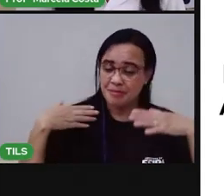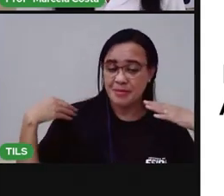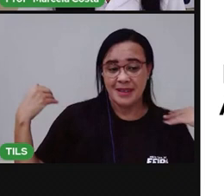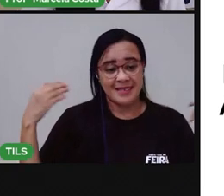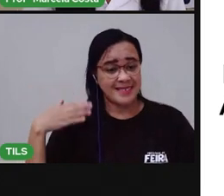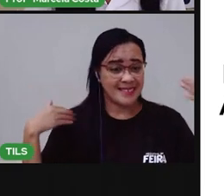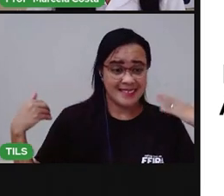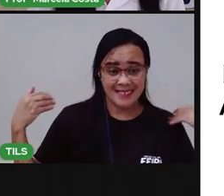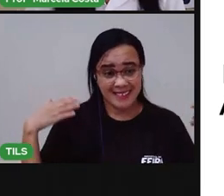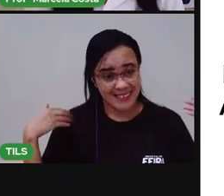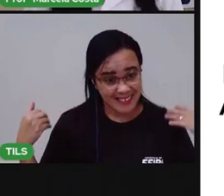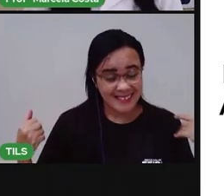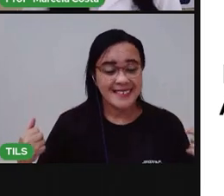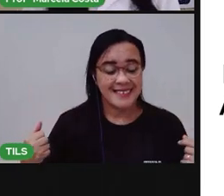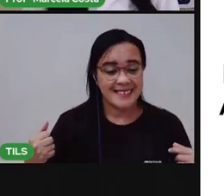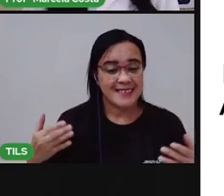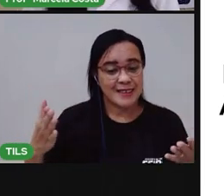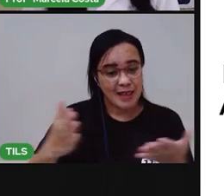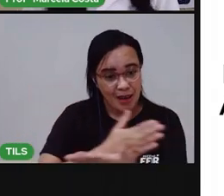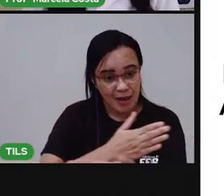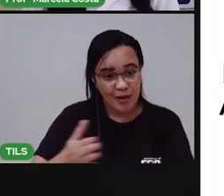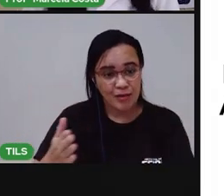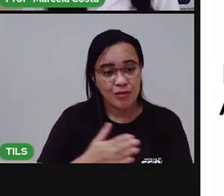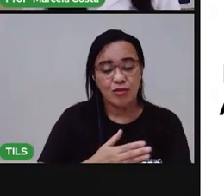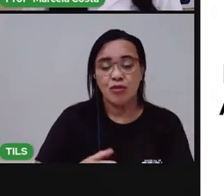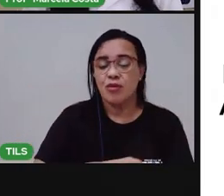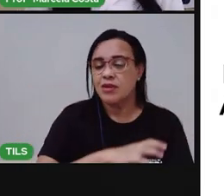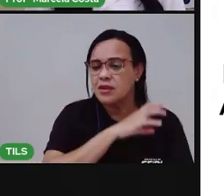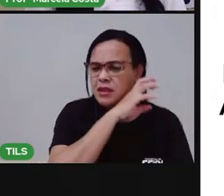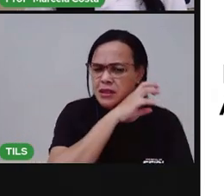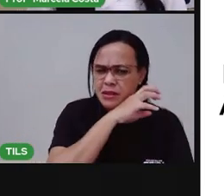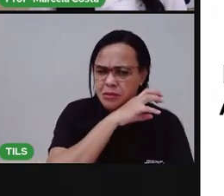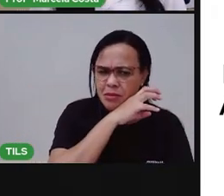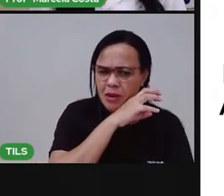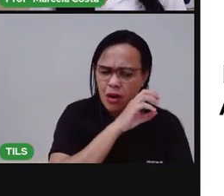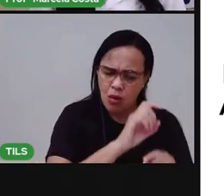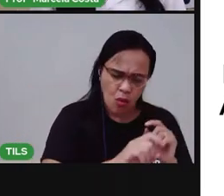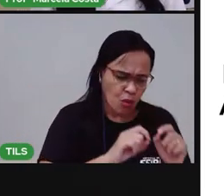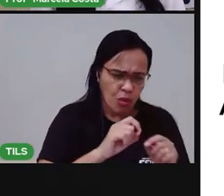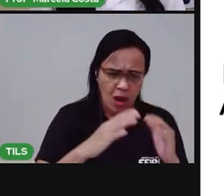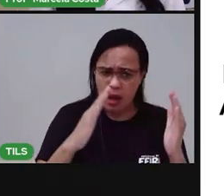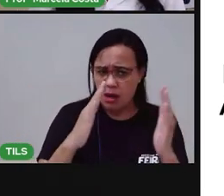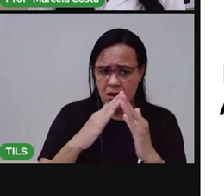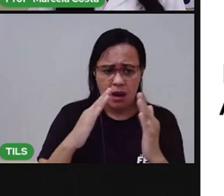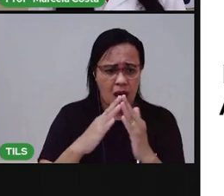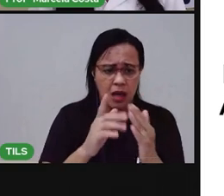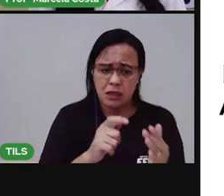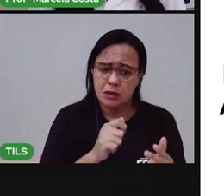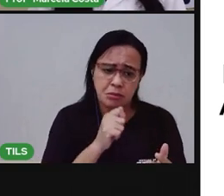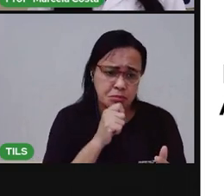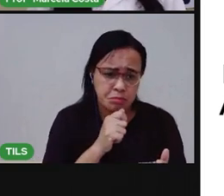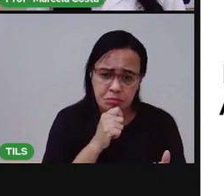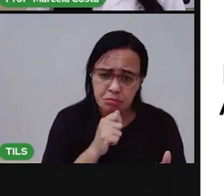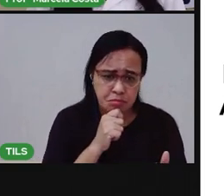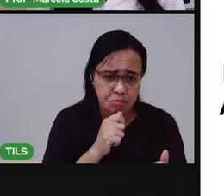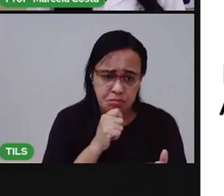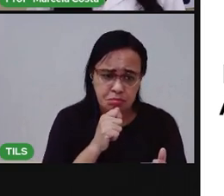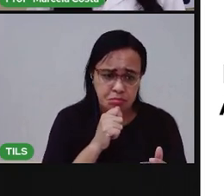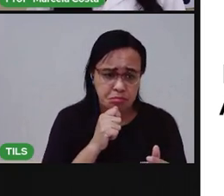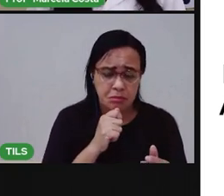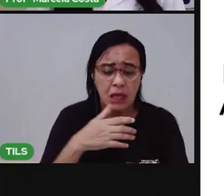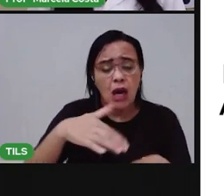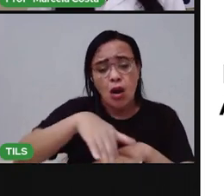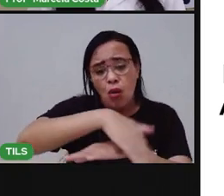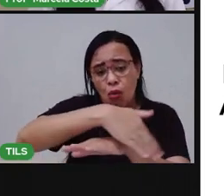E tem alguns animais que não tem lá. Tem alguns animais que moram na rua, que foram